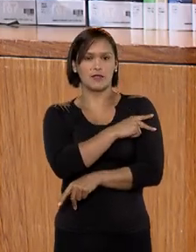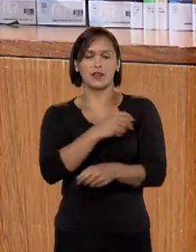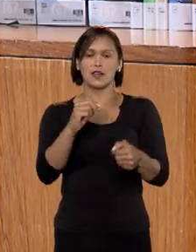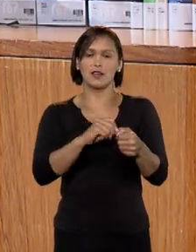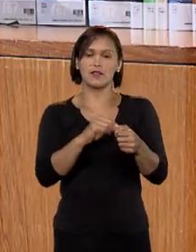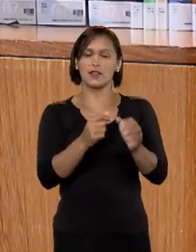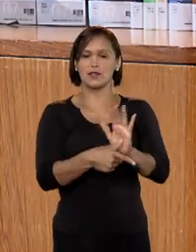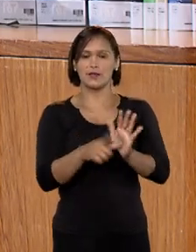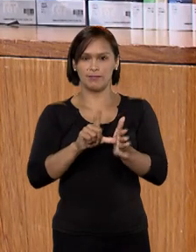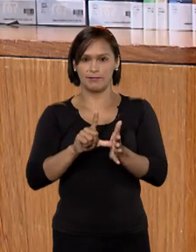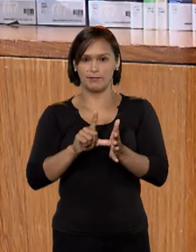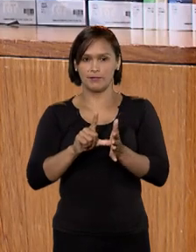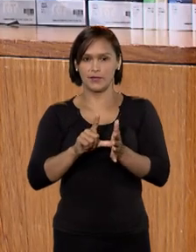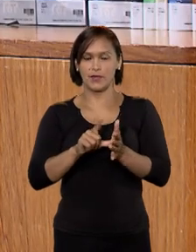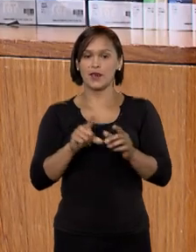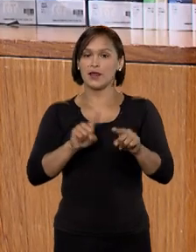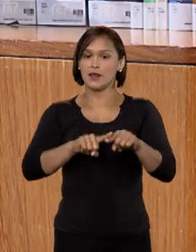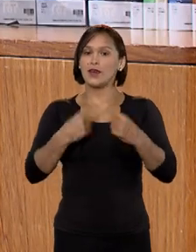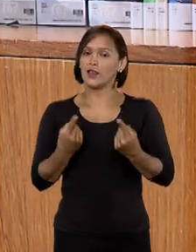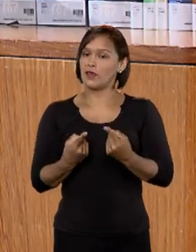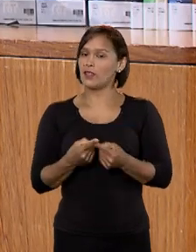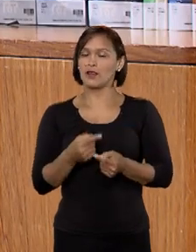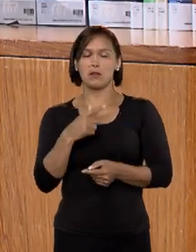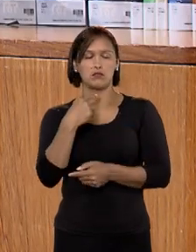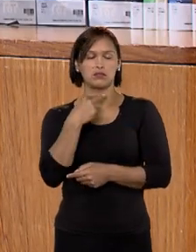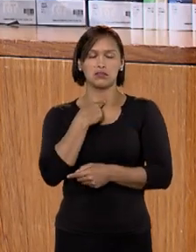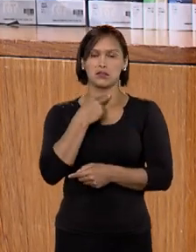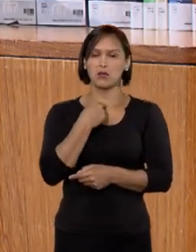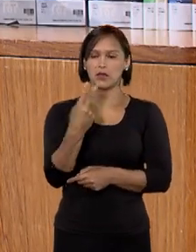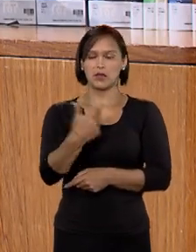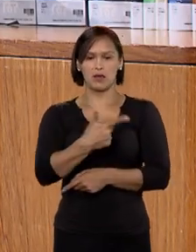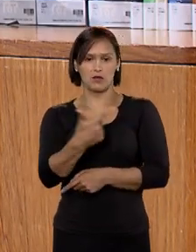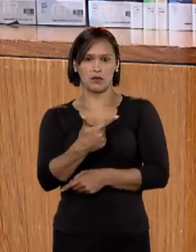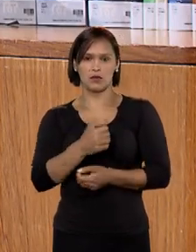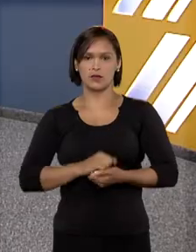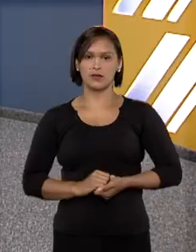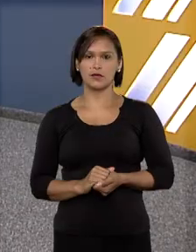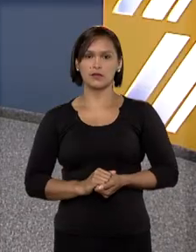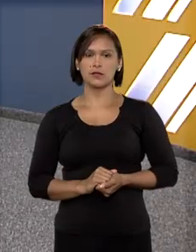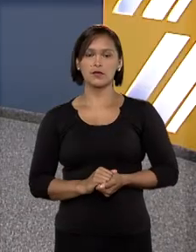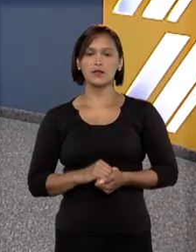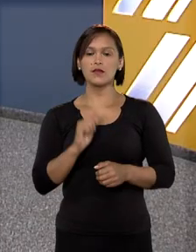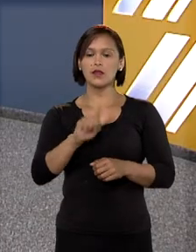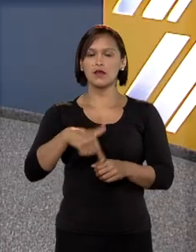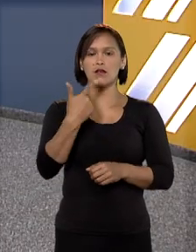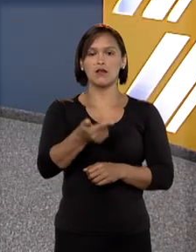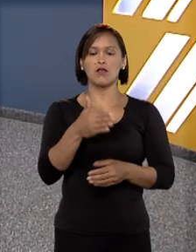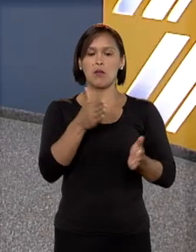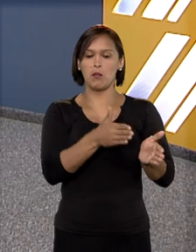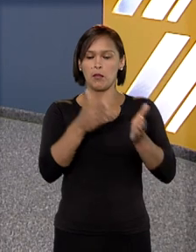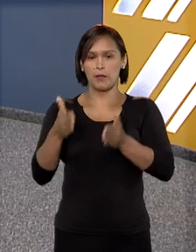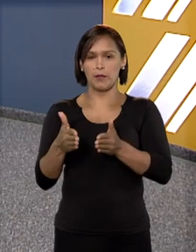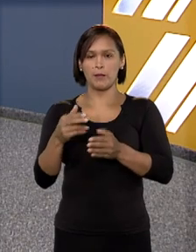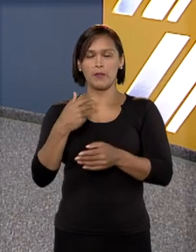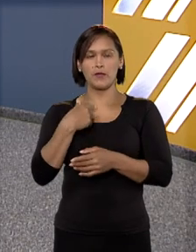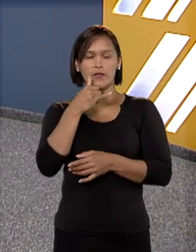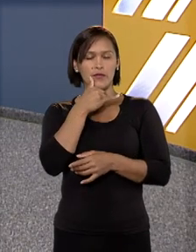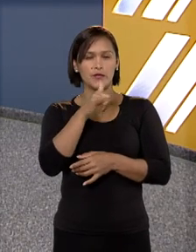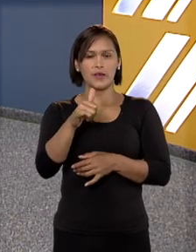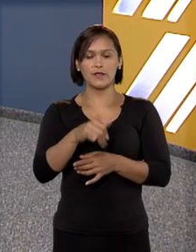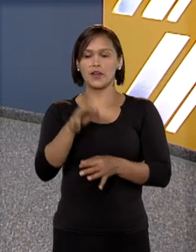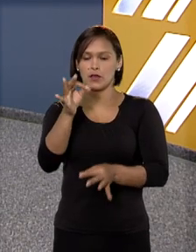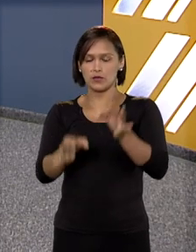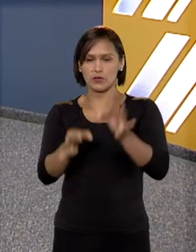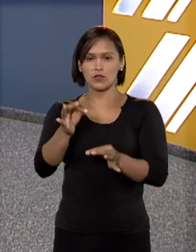exercida como chefe de polícia. Desta forma, não houve dupla punição. E no próximo bloco, você vai